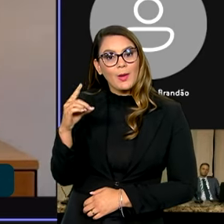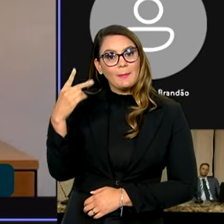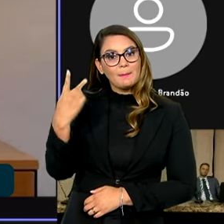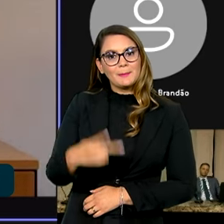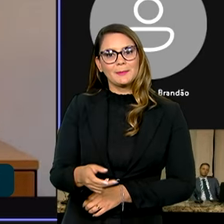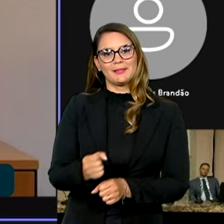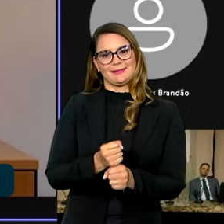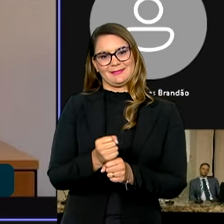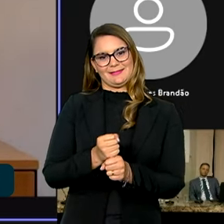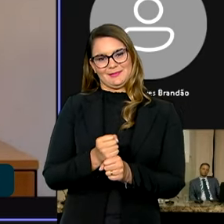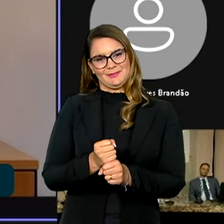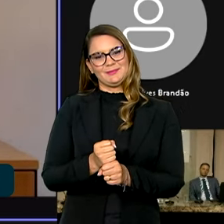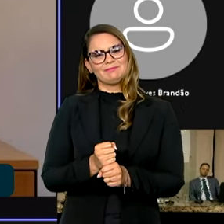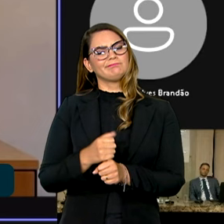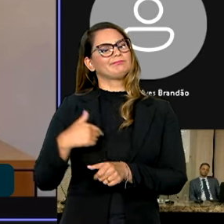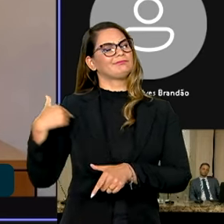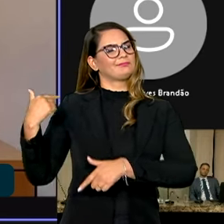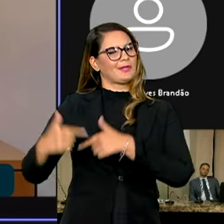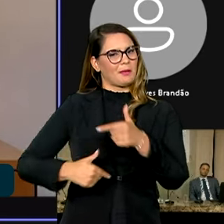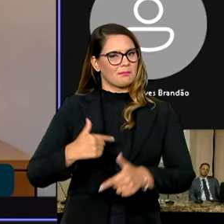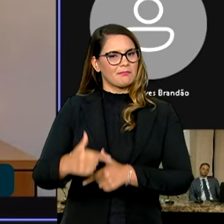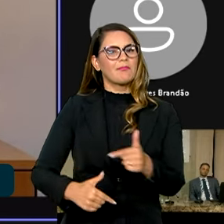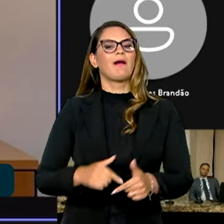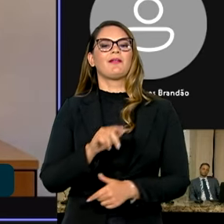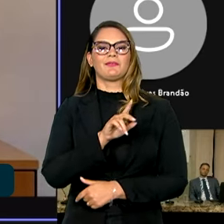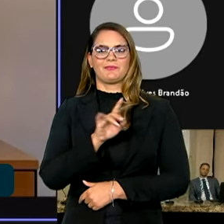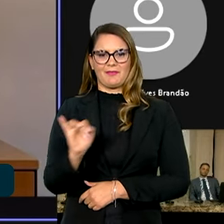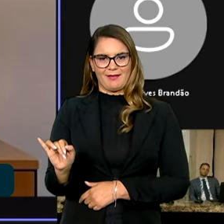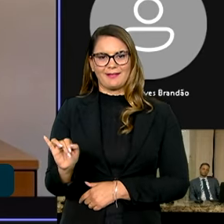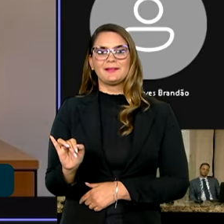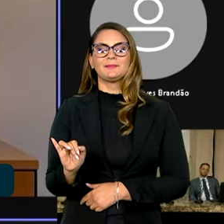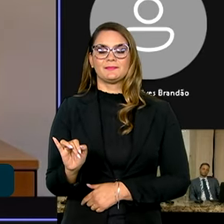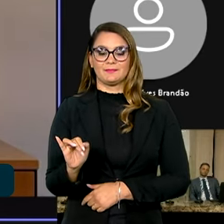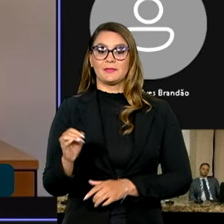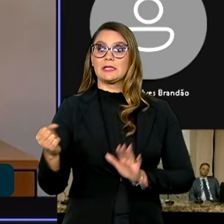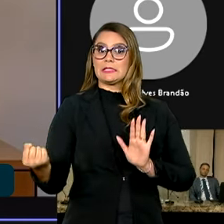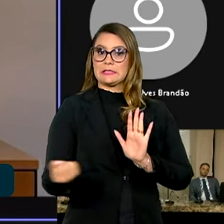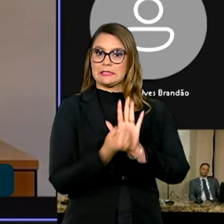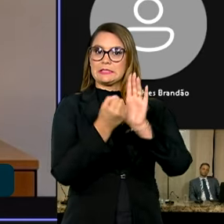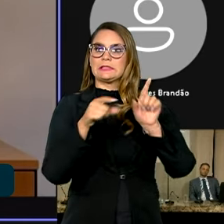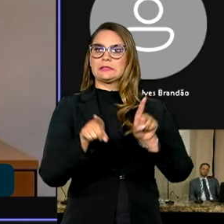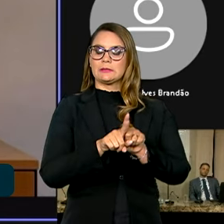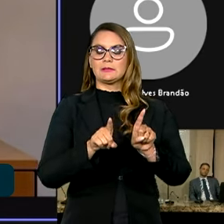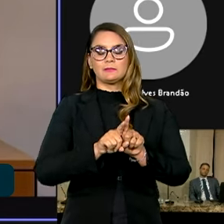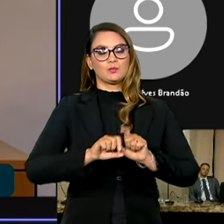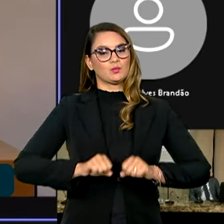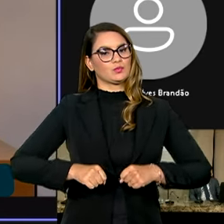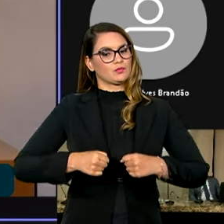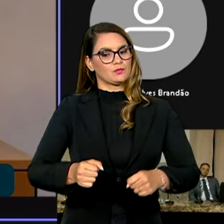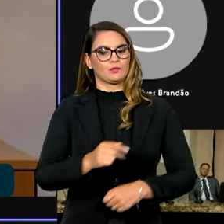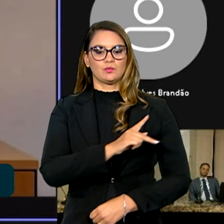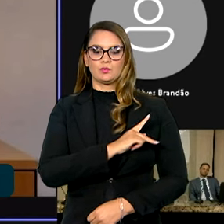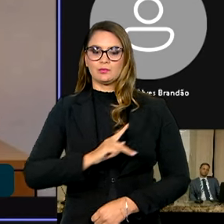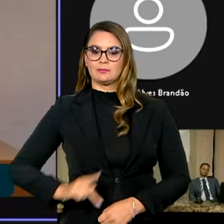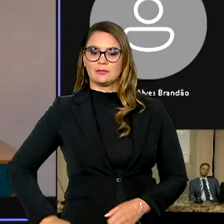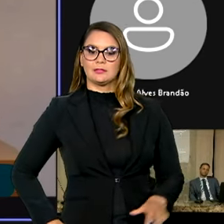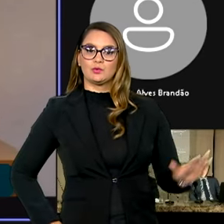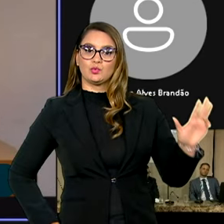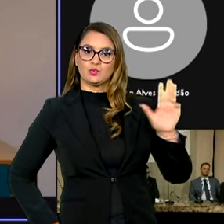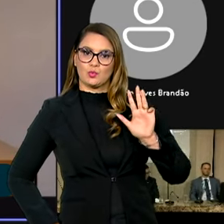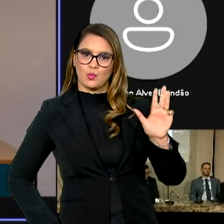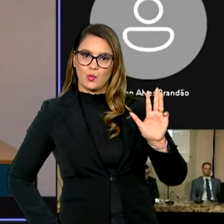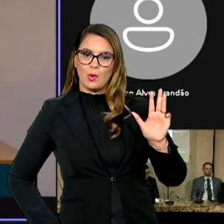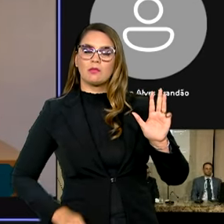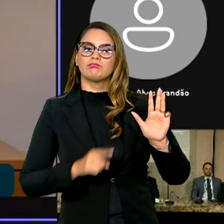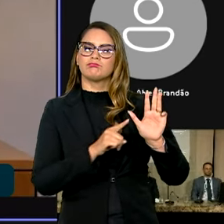este ano. Esse será todo o trabalho que será feito. Quero destacar o esforço do presidente Lula indo